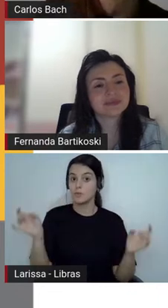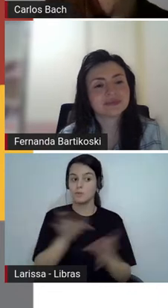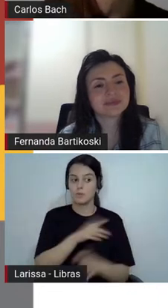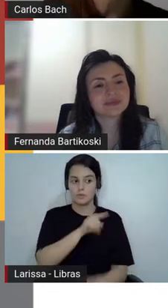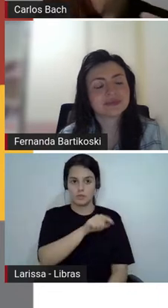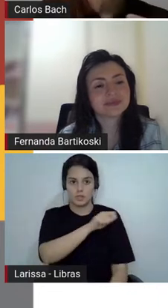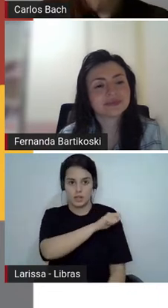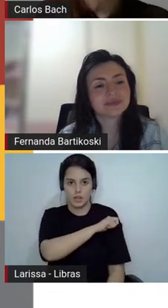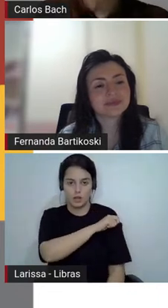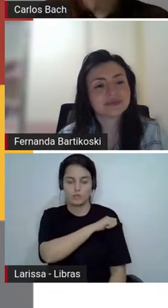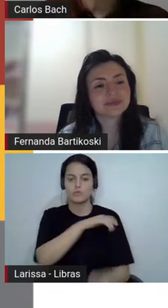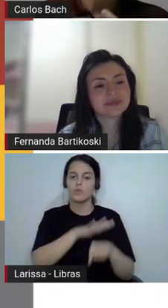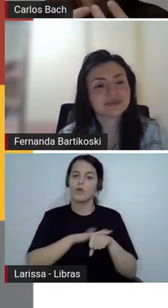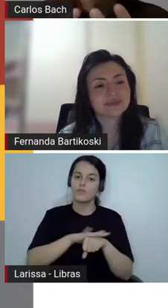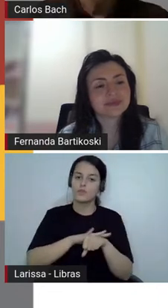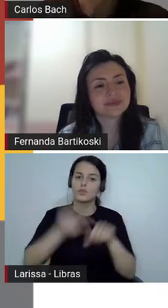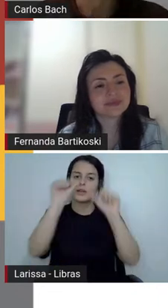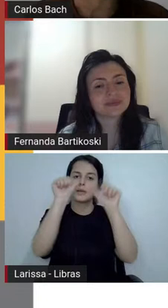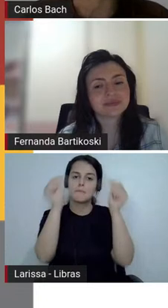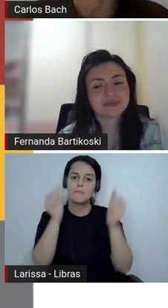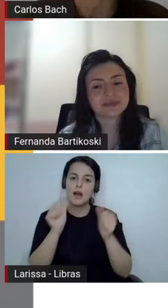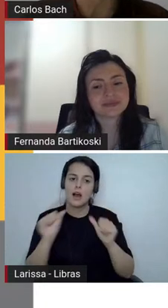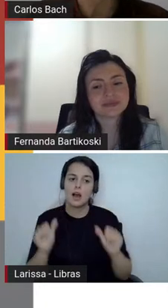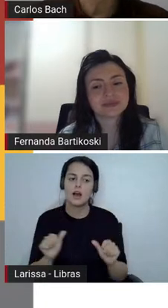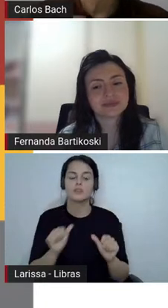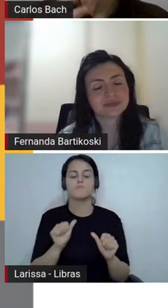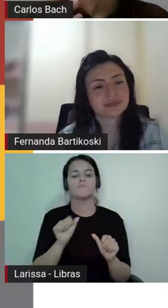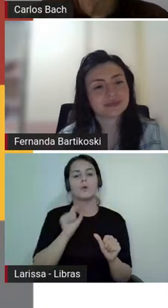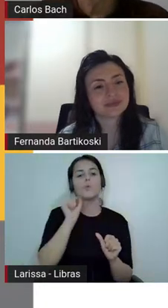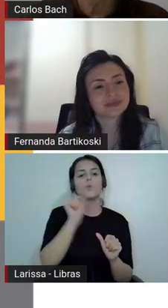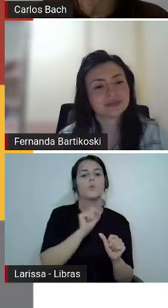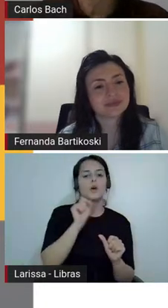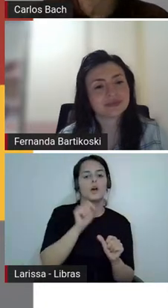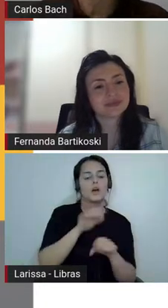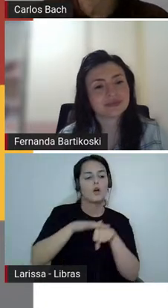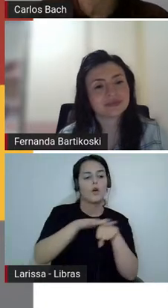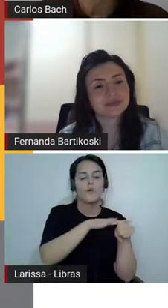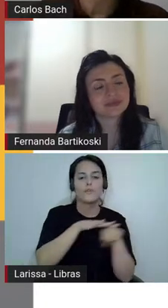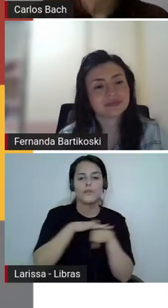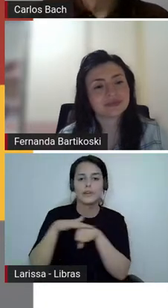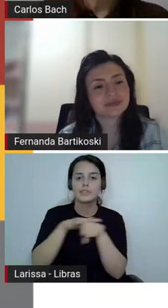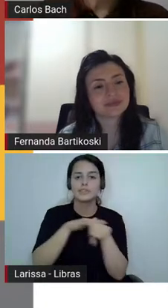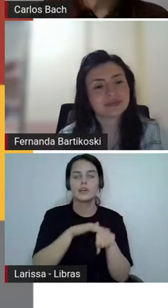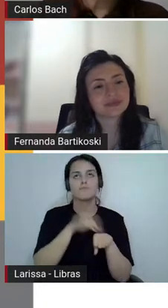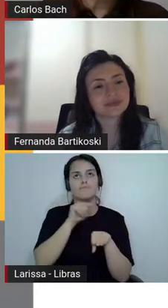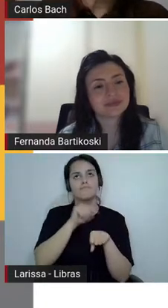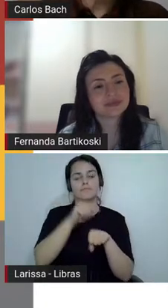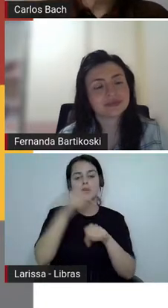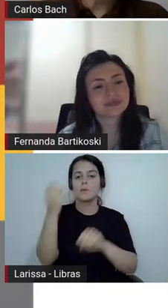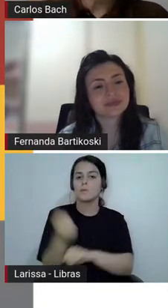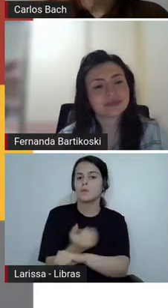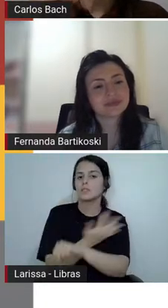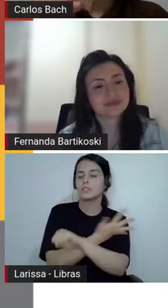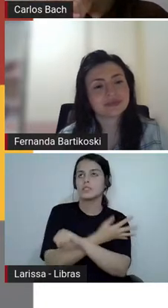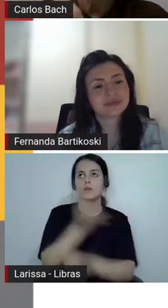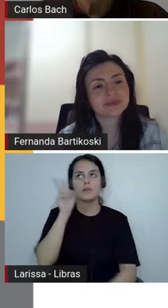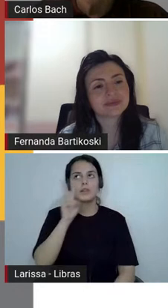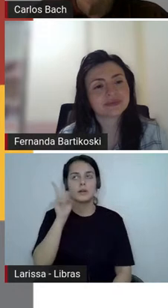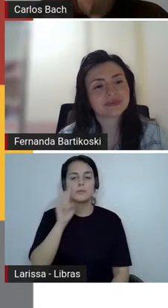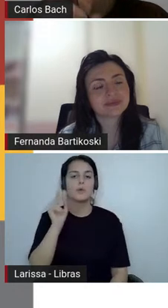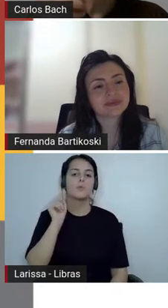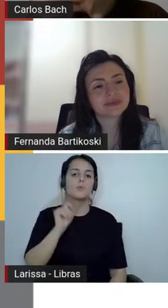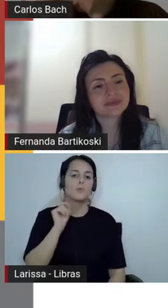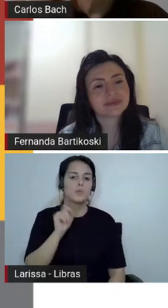imagens o que que a emoção falou sobre as imagens que memórias foram trazidas a gente já associou com os